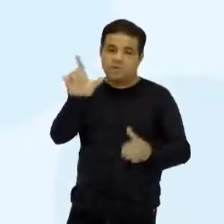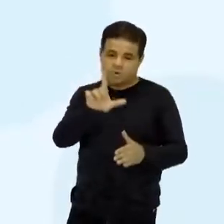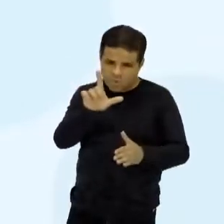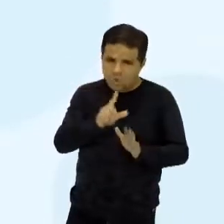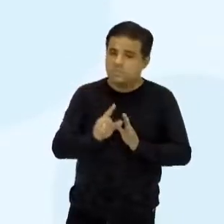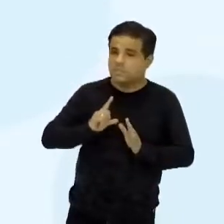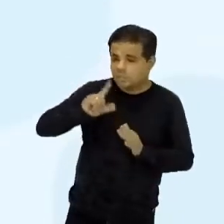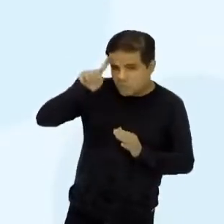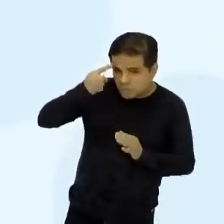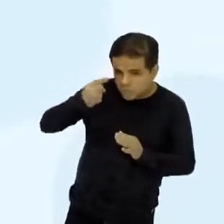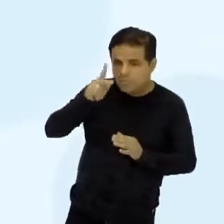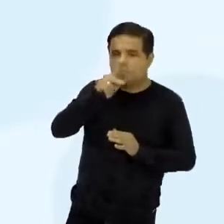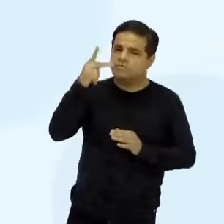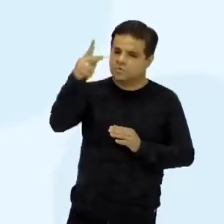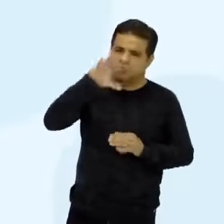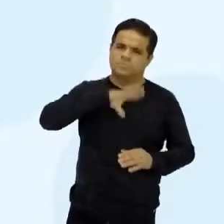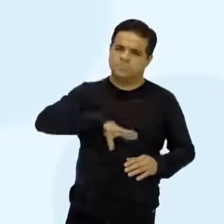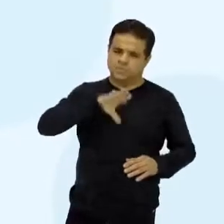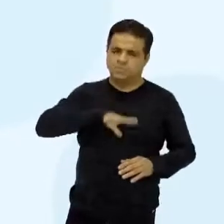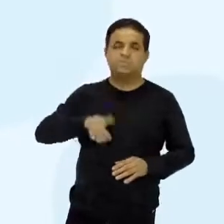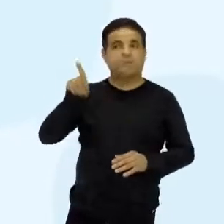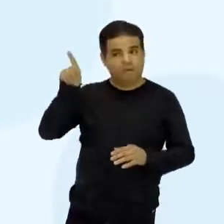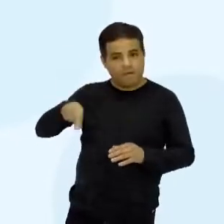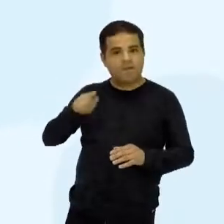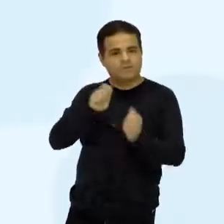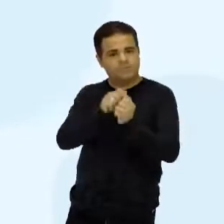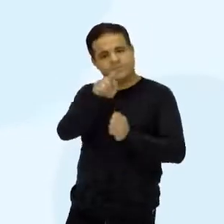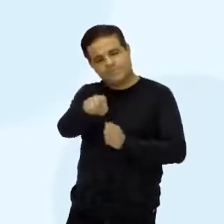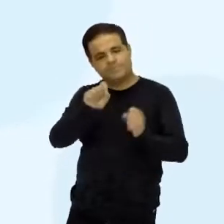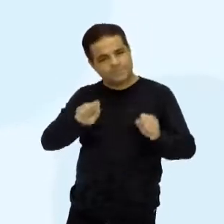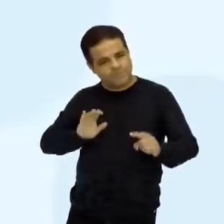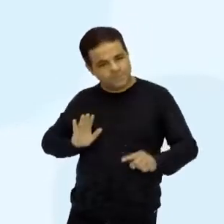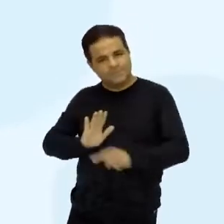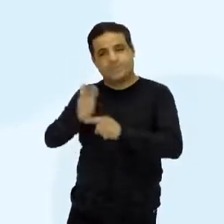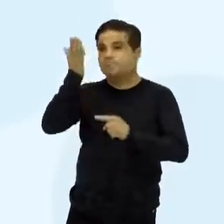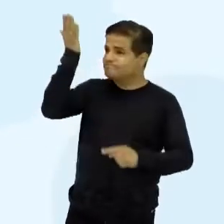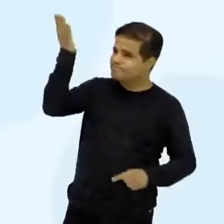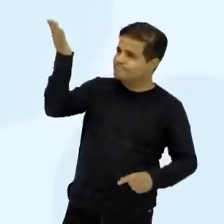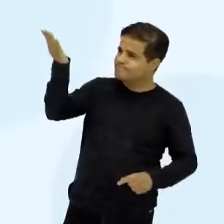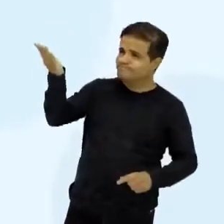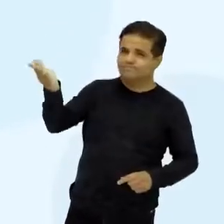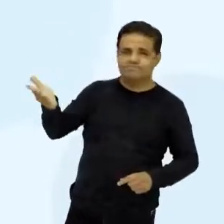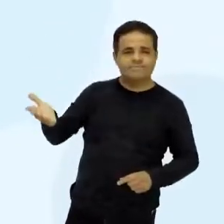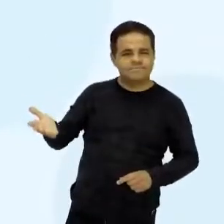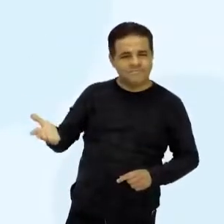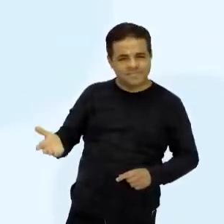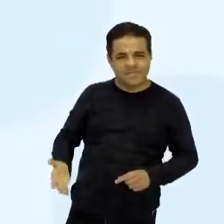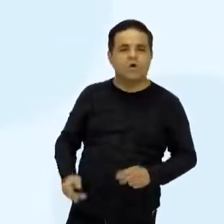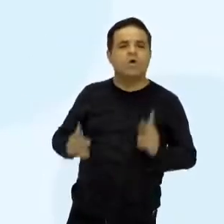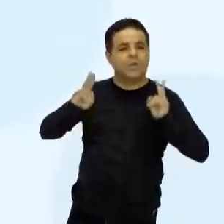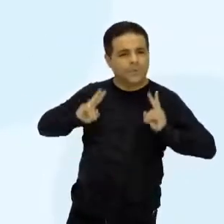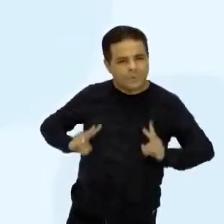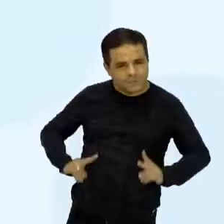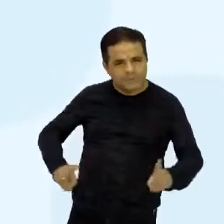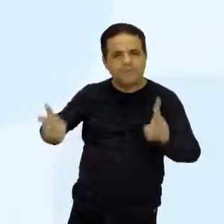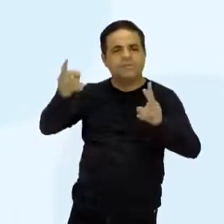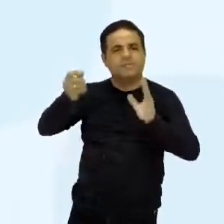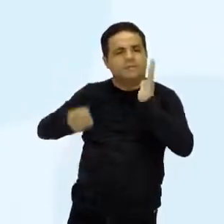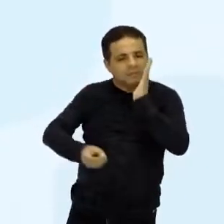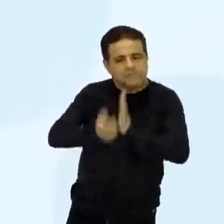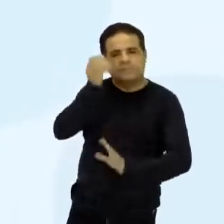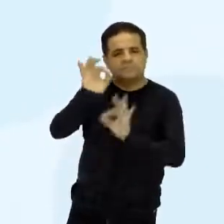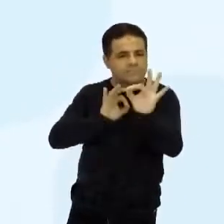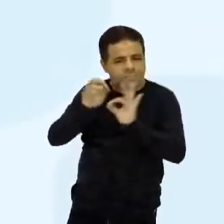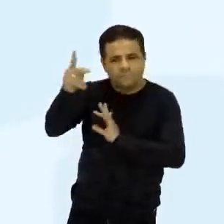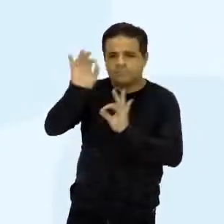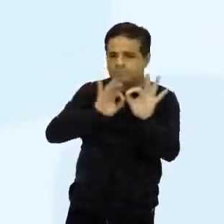aparecendo dúvidas, o seu professor de língua portuguesa é aquele que está aí. Olha esta tela maravilhosa. Continue elaborando